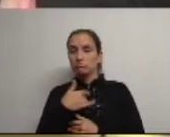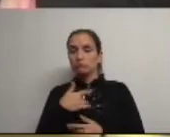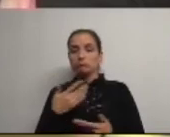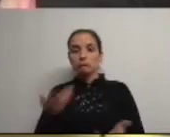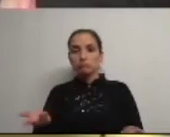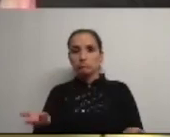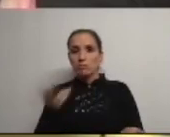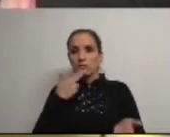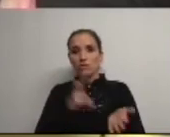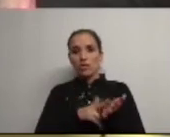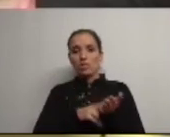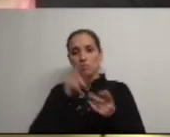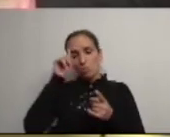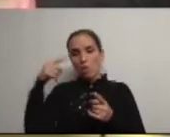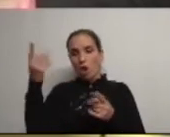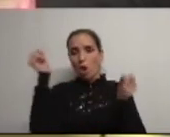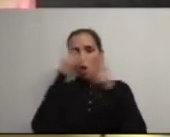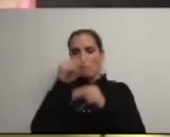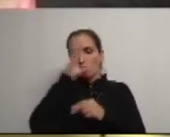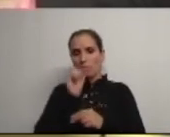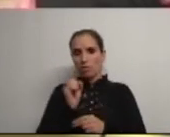para o ano teremos novo governo